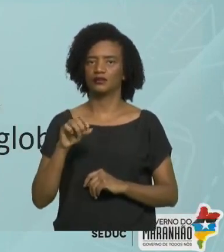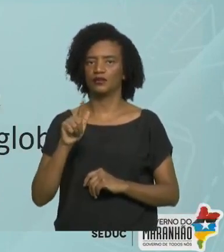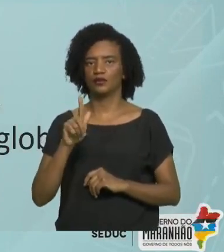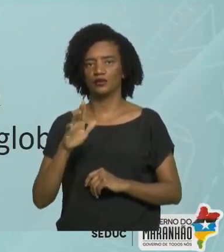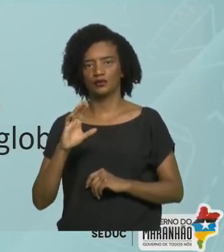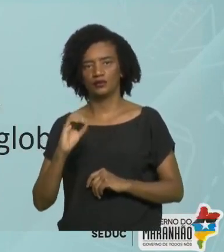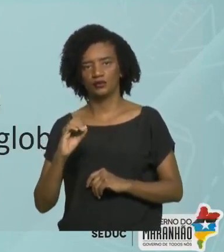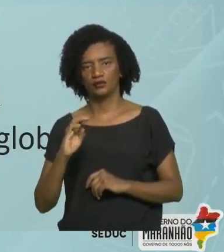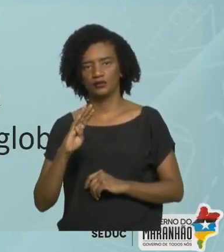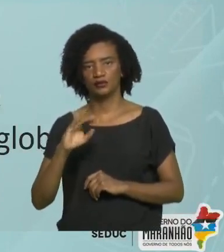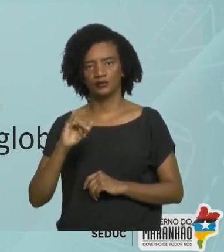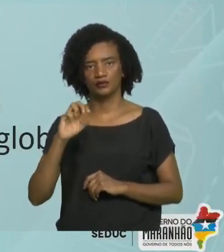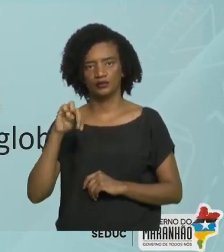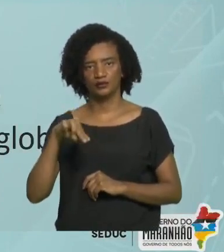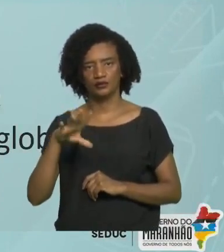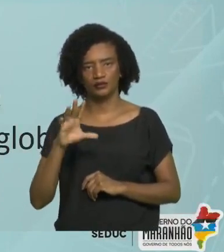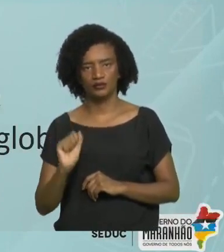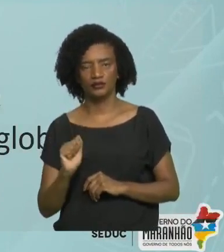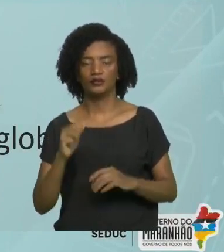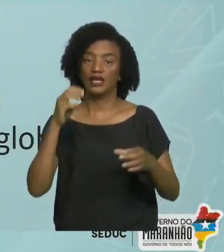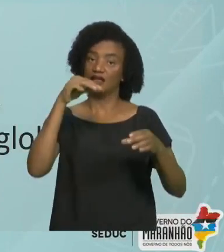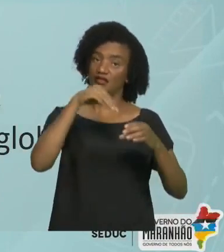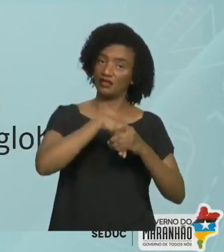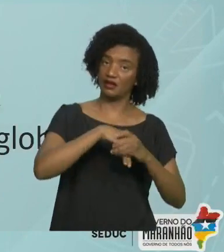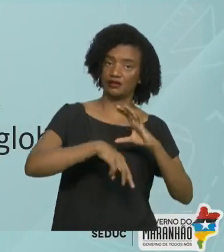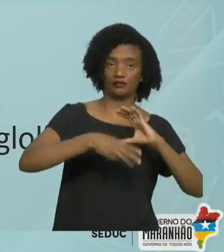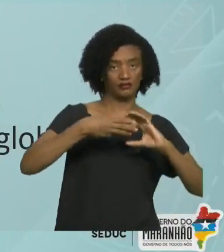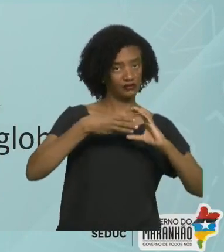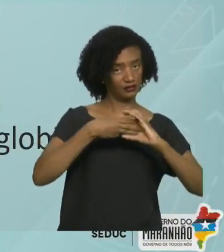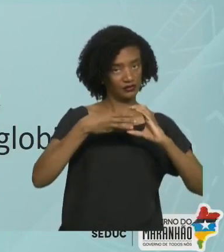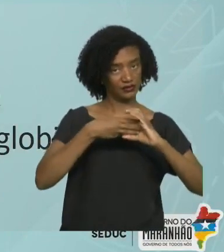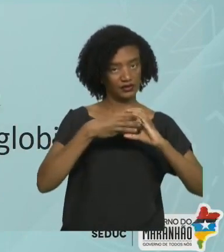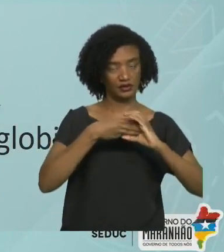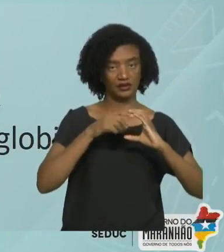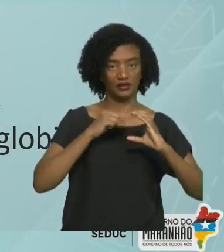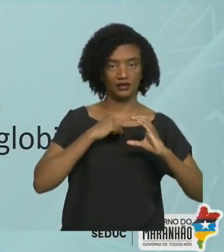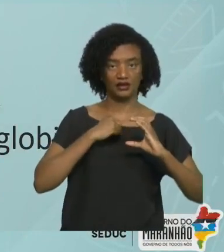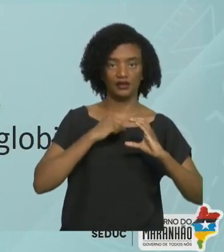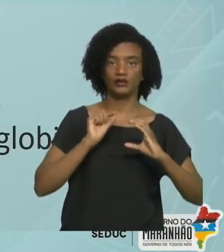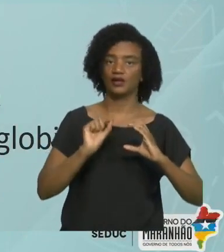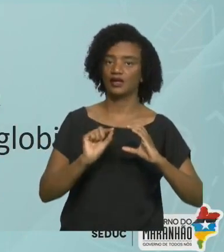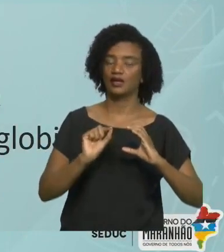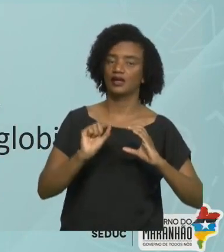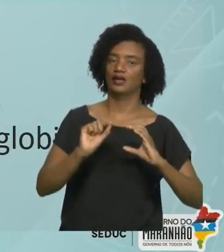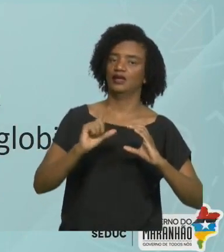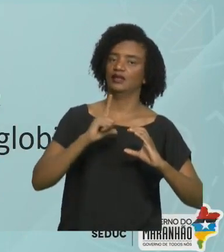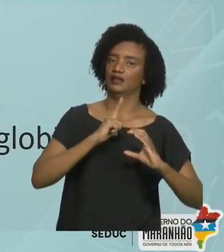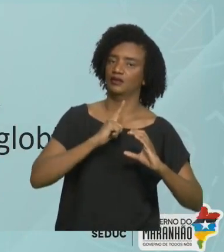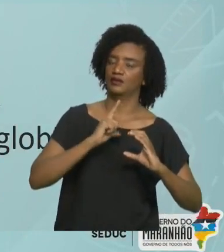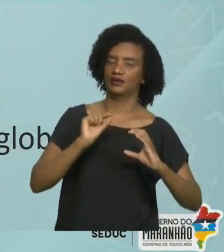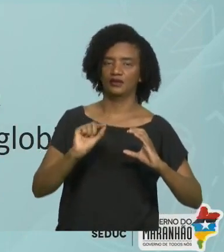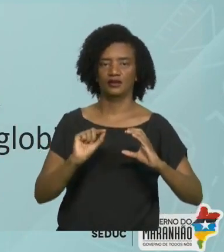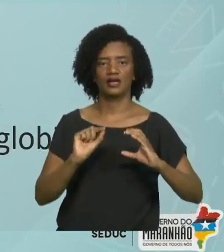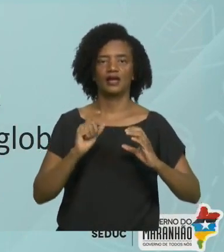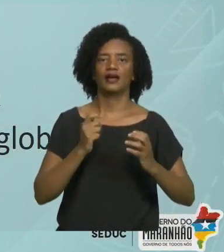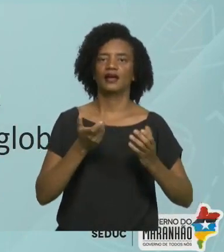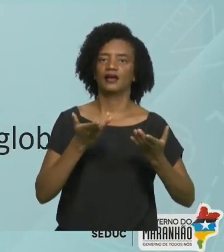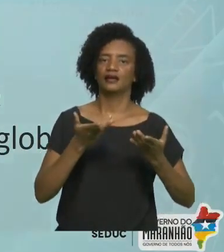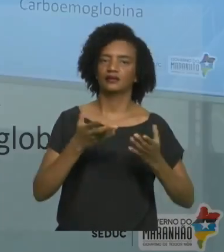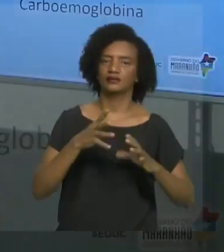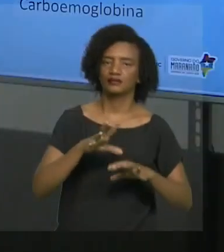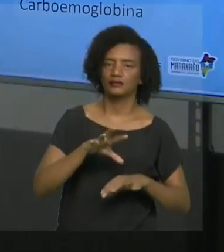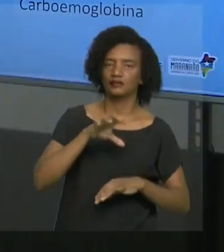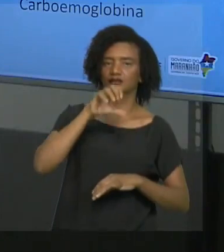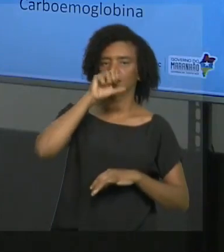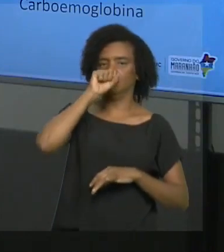respiração celular. Respiração celular é consumo de oxigênio e produção de gás carbônico.